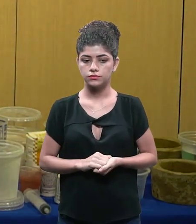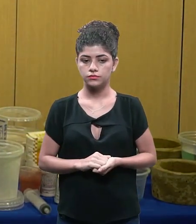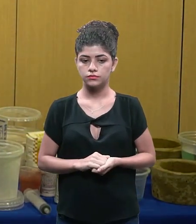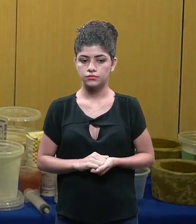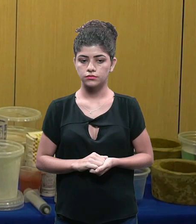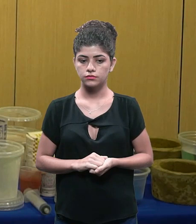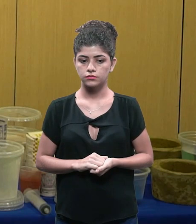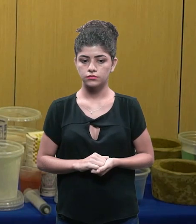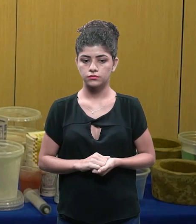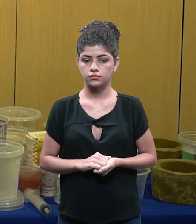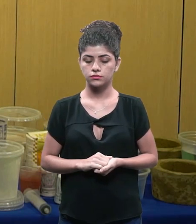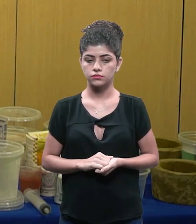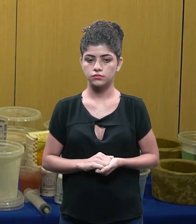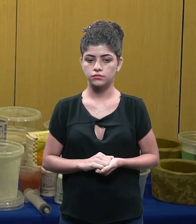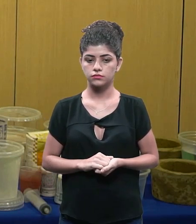água